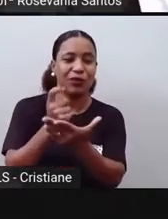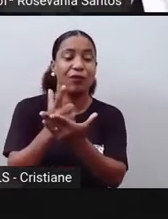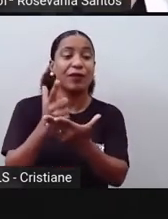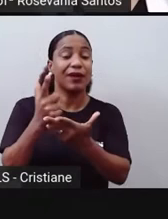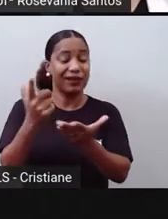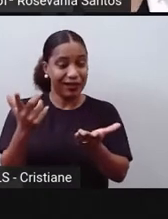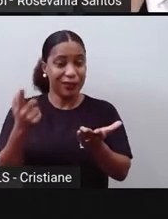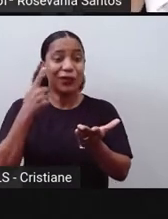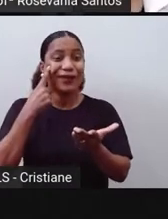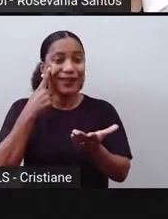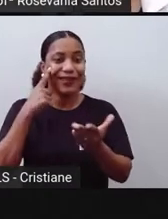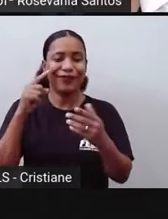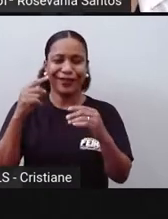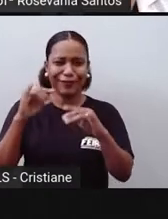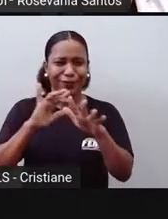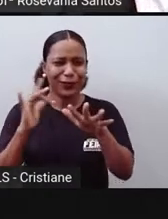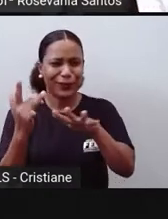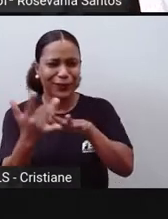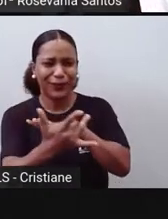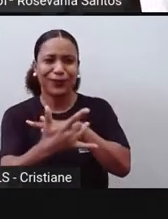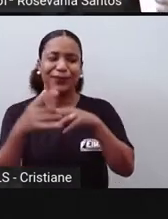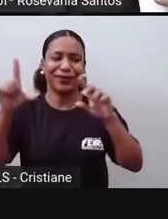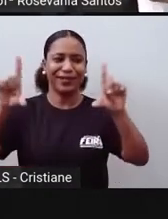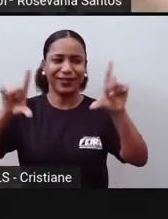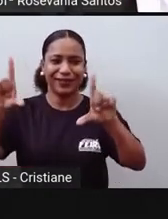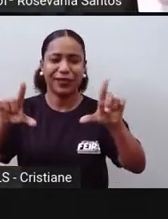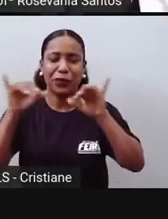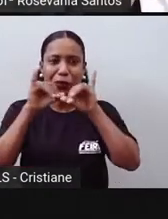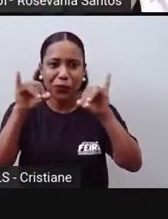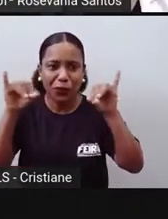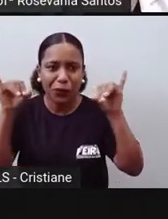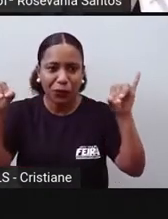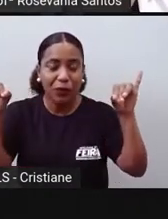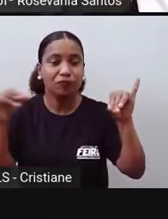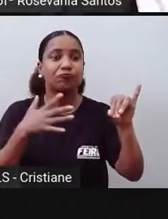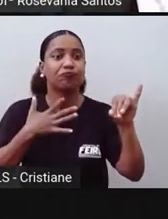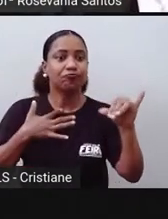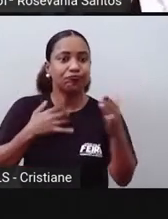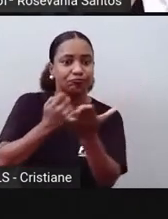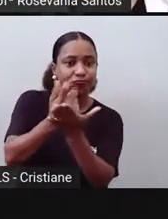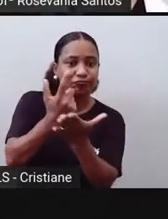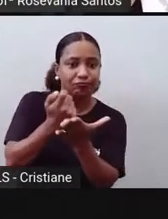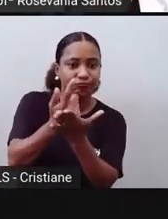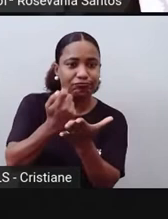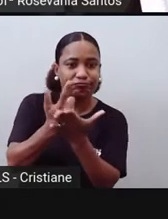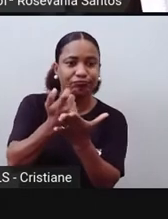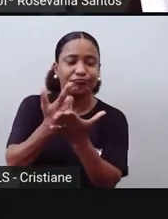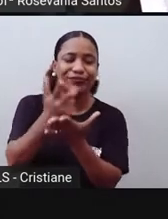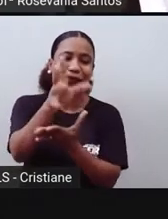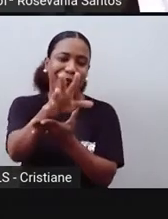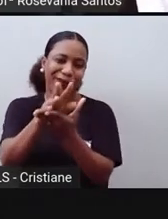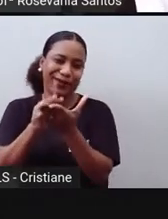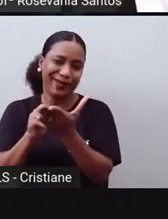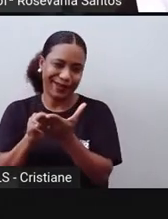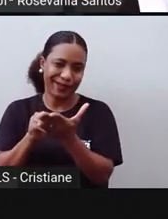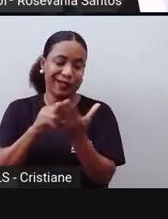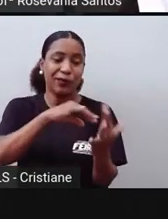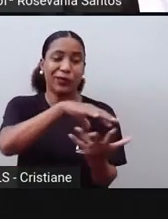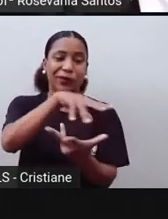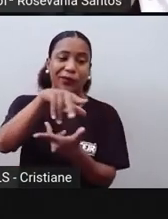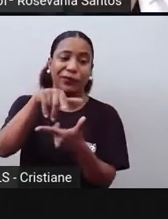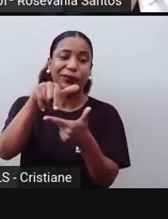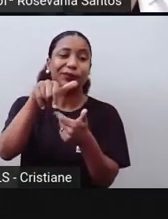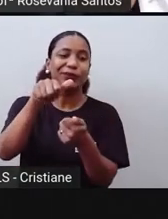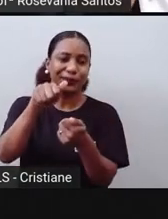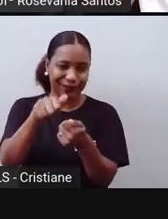dizendo, de acordo com o que é o momento, a gente vai seguindo o fluxo, né, esse fluxo global. E o meio ambiente, como é